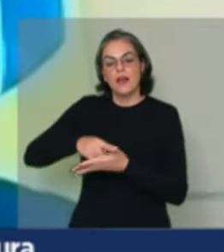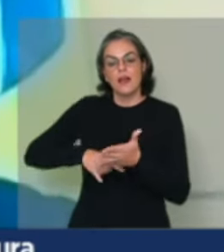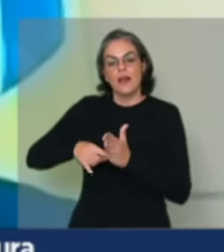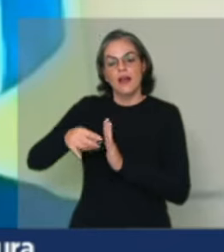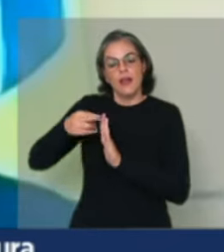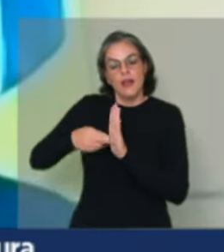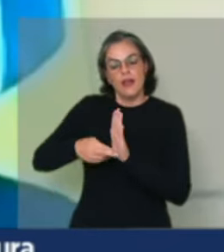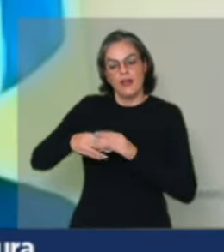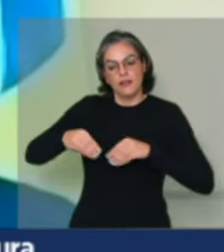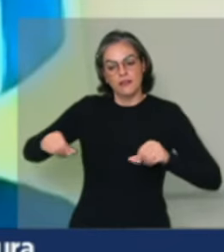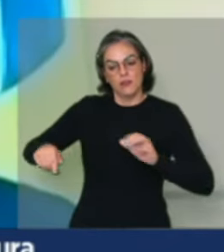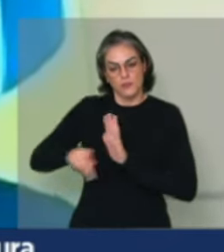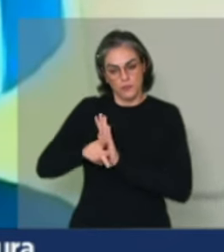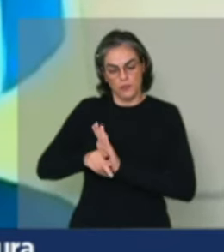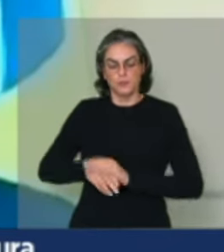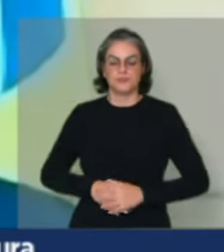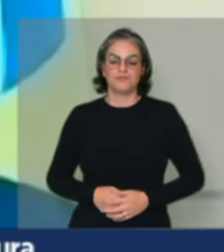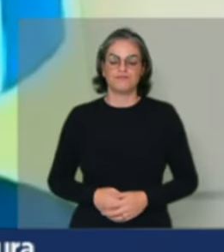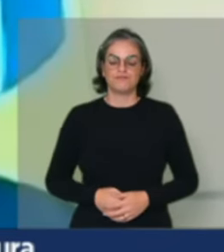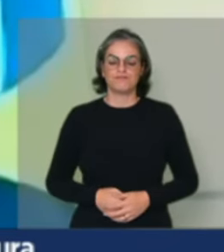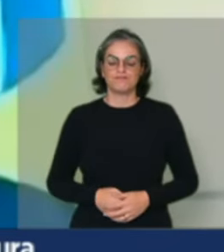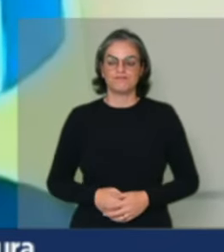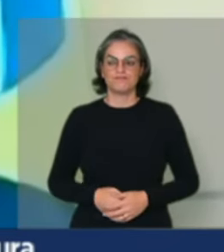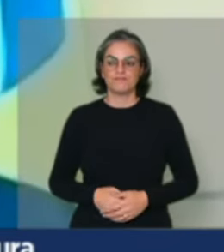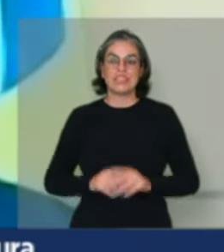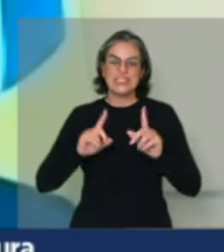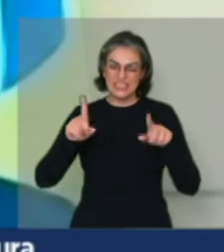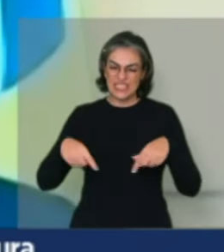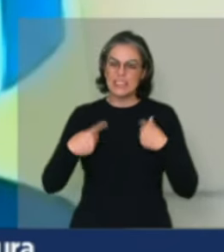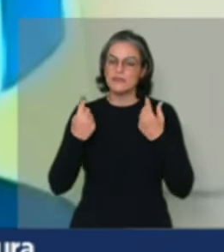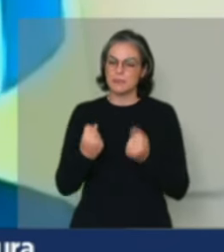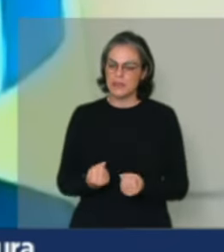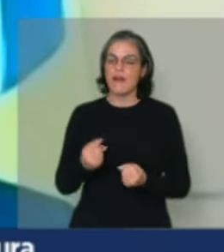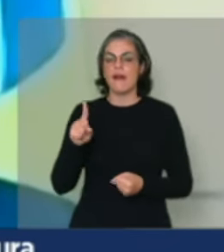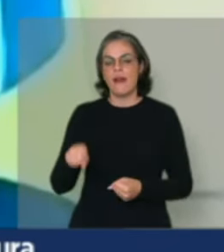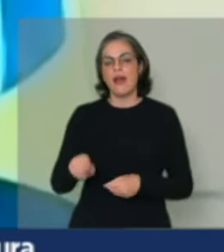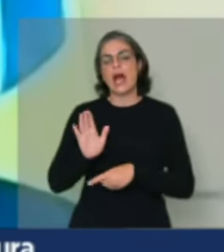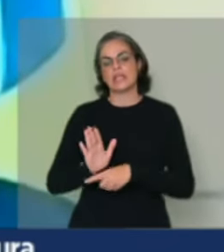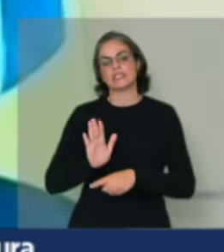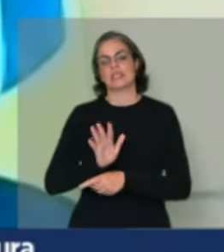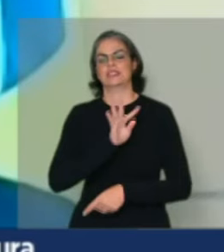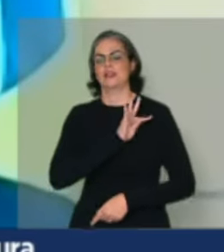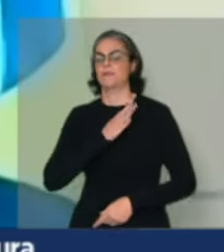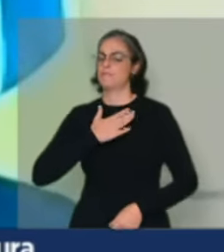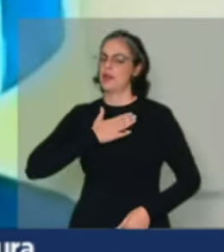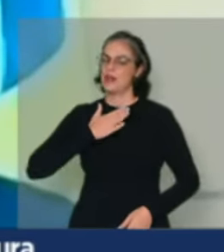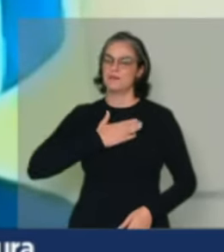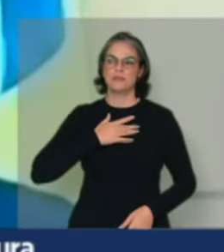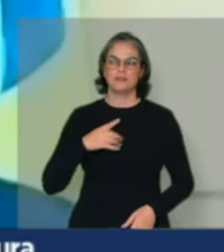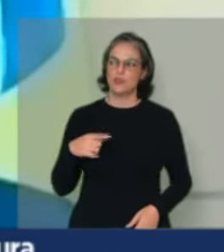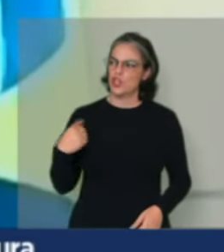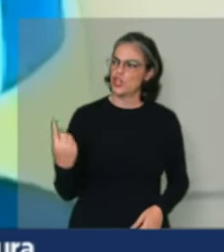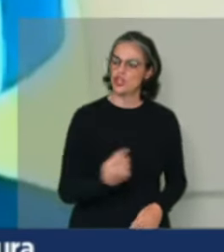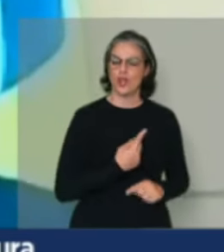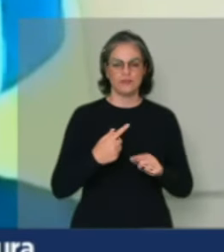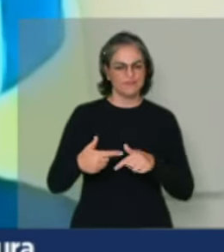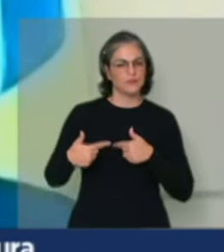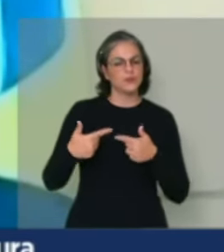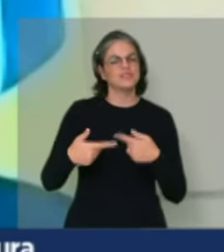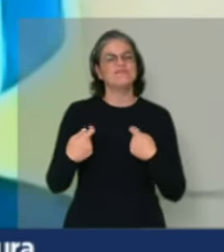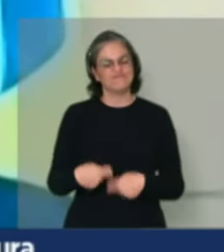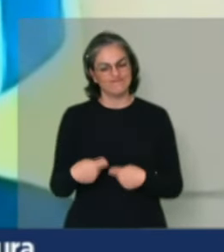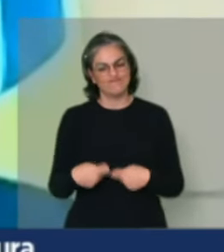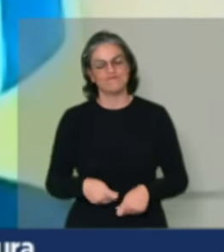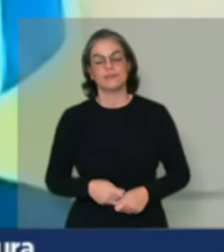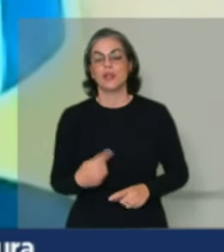assistência técnica é o grande desafio, eu entendo como o grande desafio nosso. Por quê? Porque